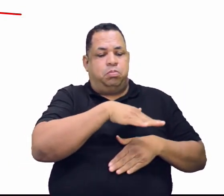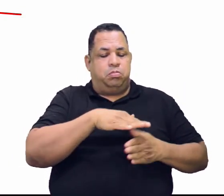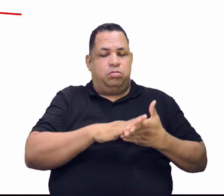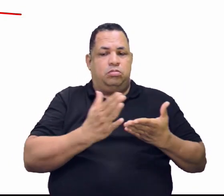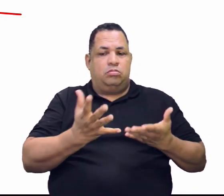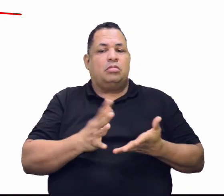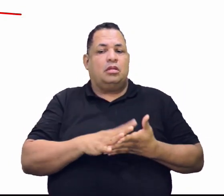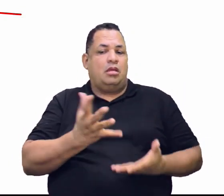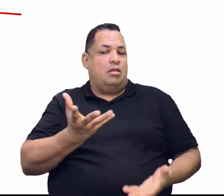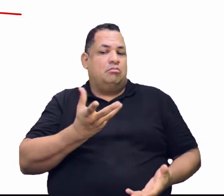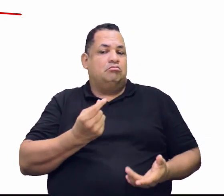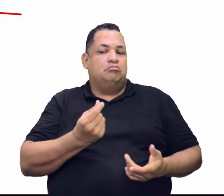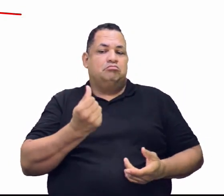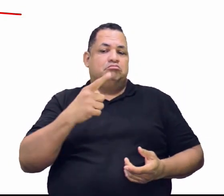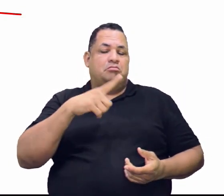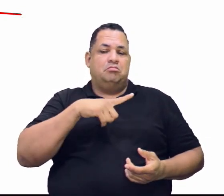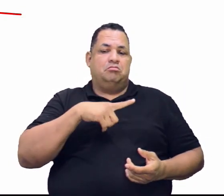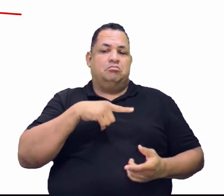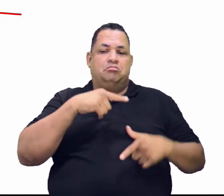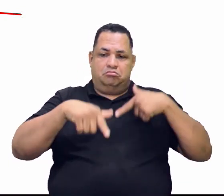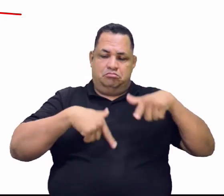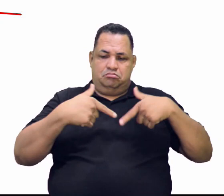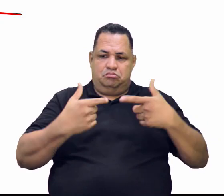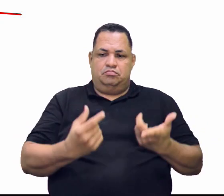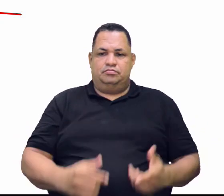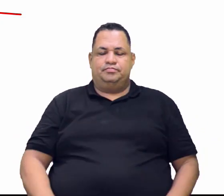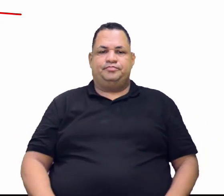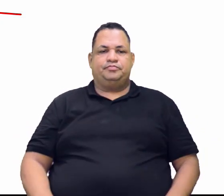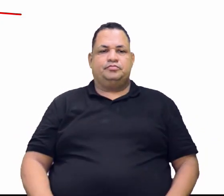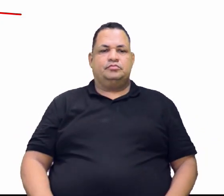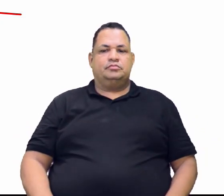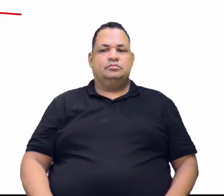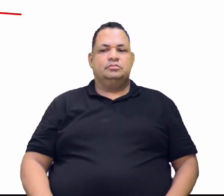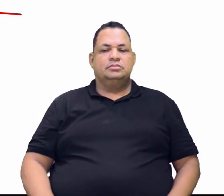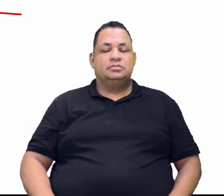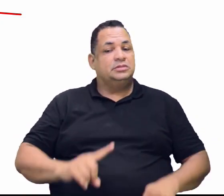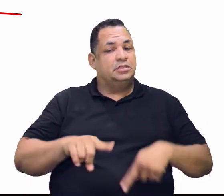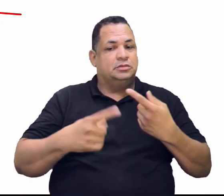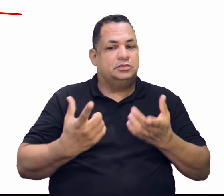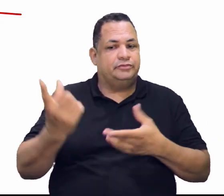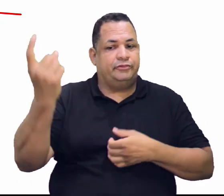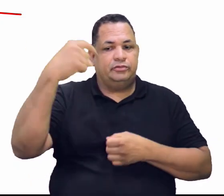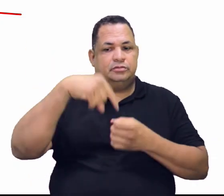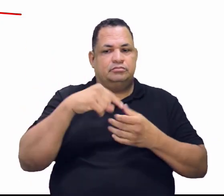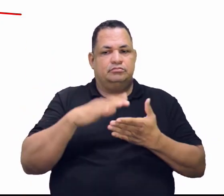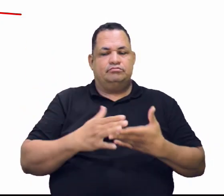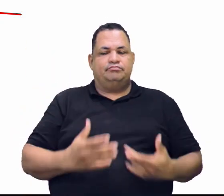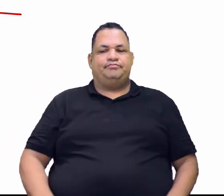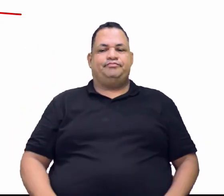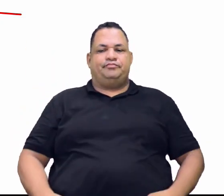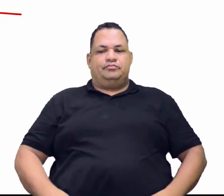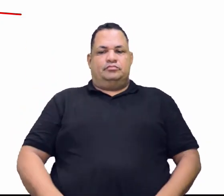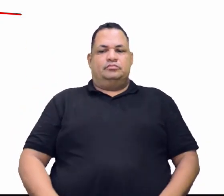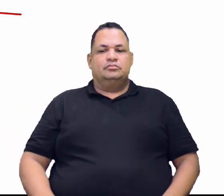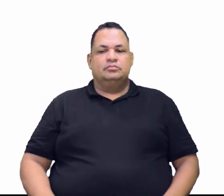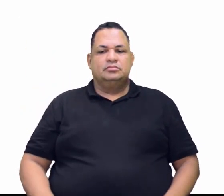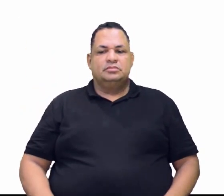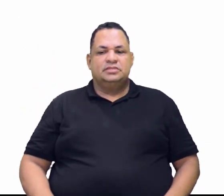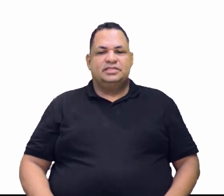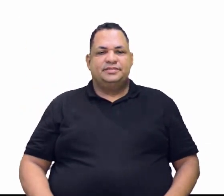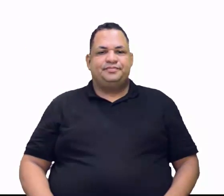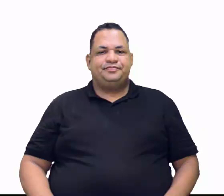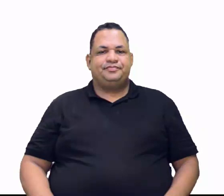Ganhar um dinheirinho. Ver se ganha alguma coisa. E aí, se deu certo, ele volta. Quando volta, né?